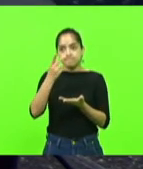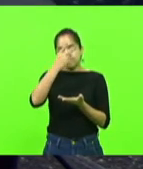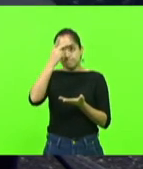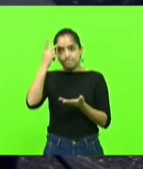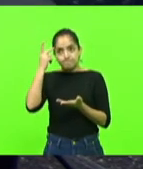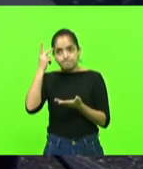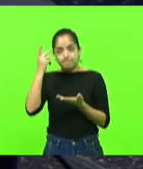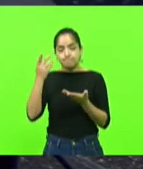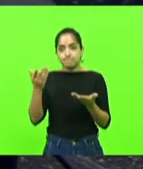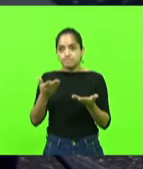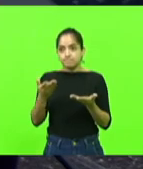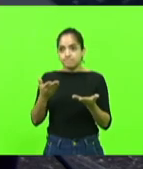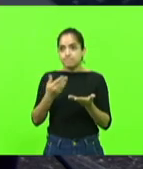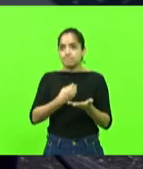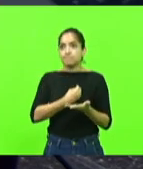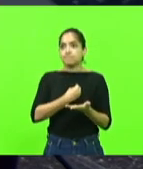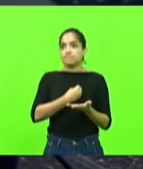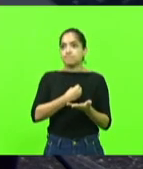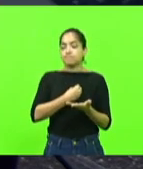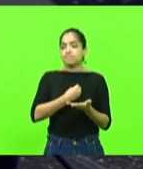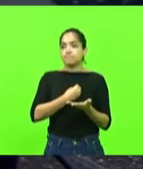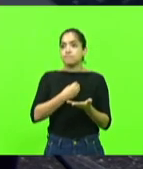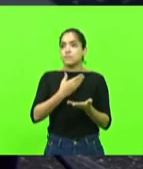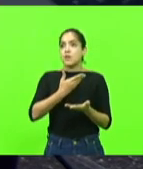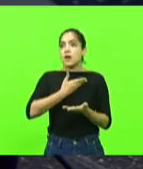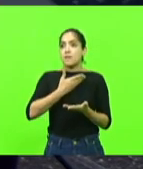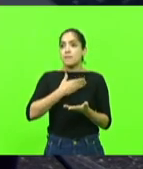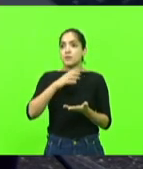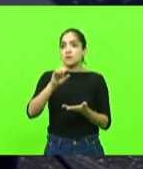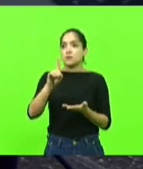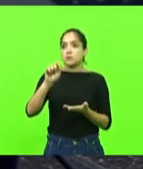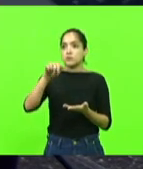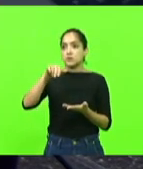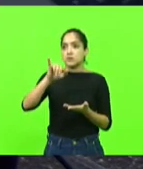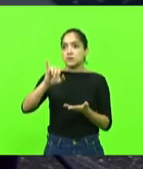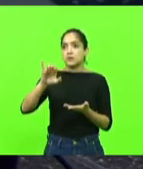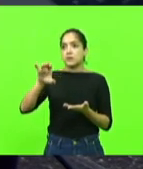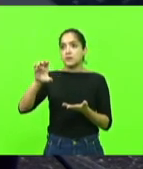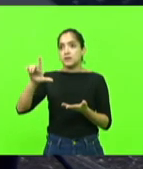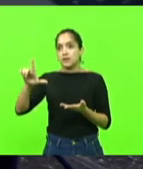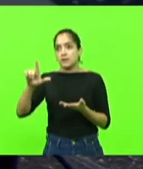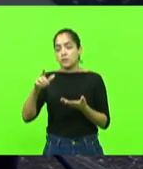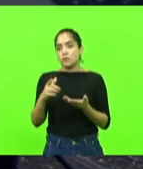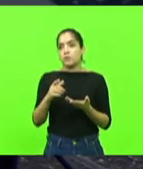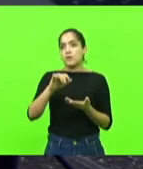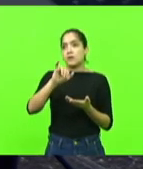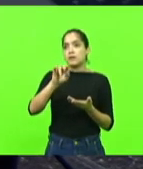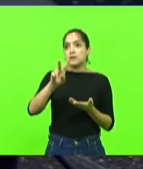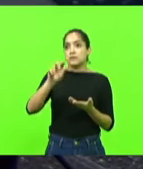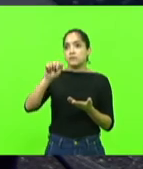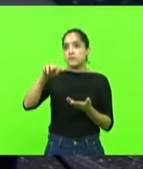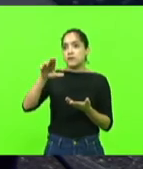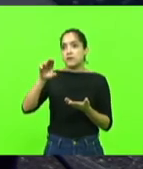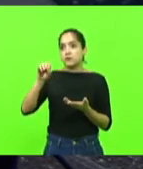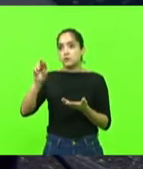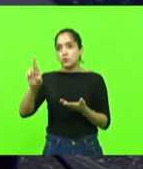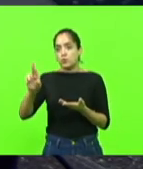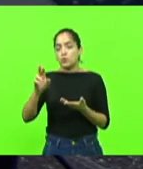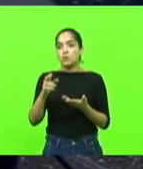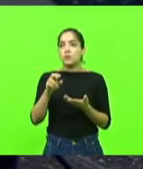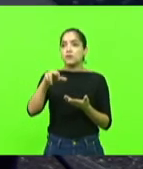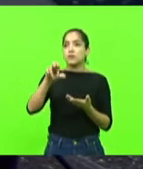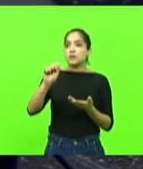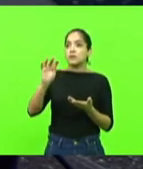nessa manhã. Do nosso amigo Daniel, do Ivanor, do seu Natal de Souza,